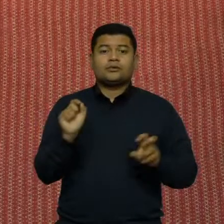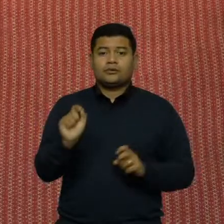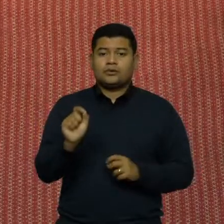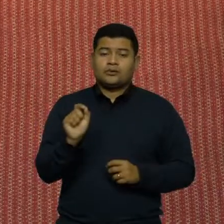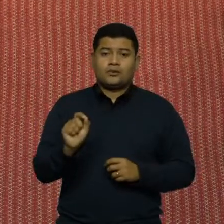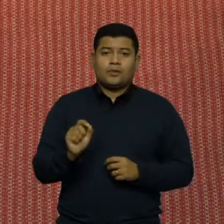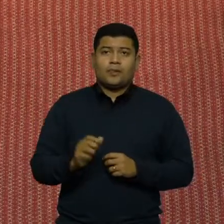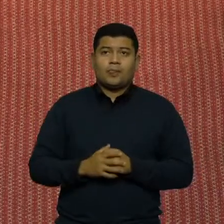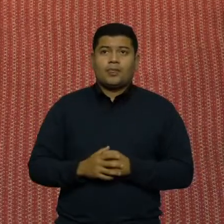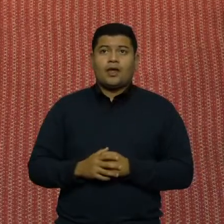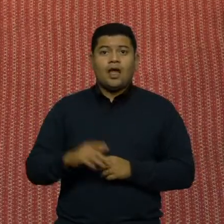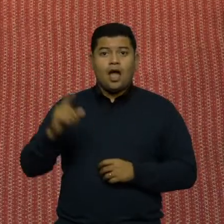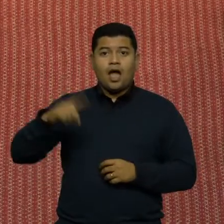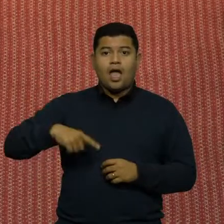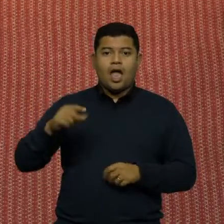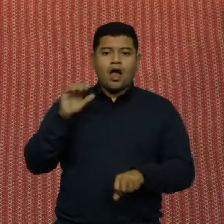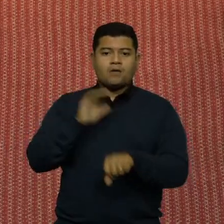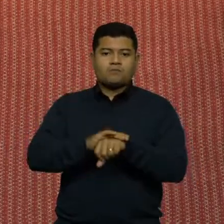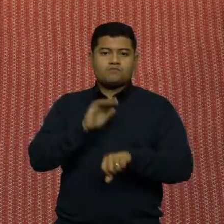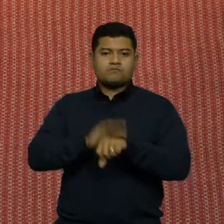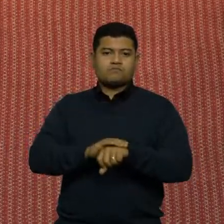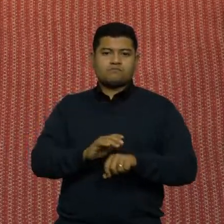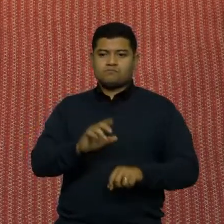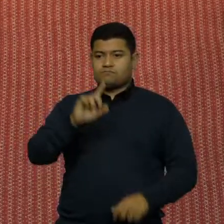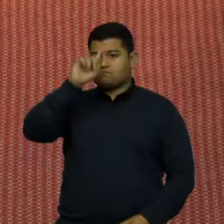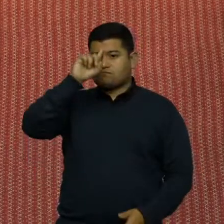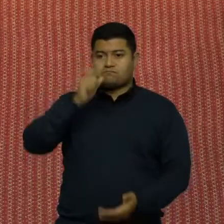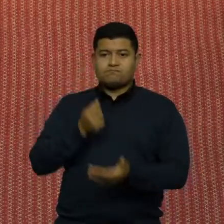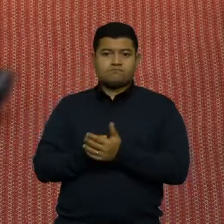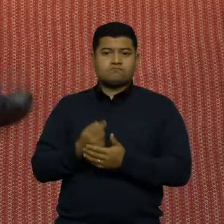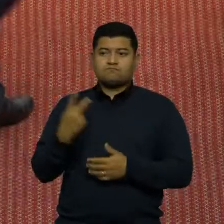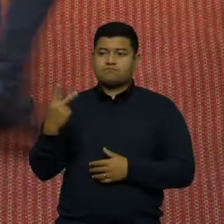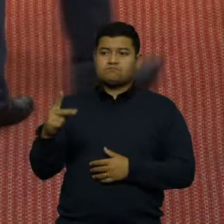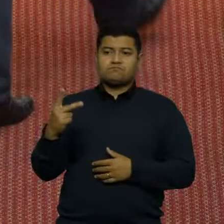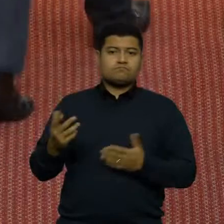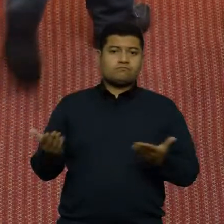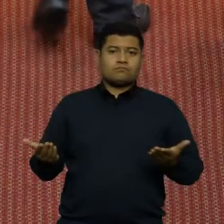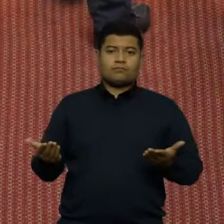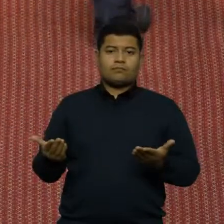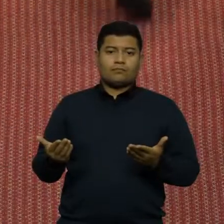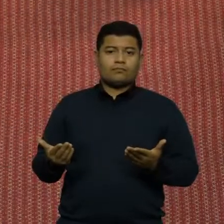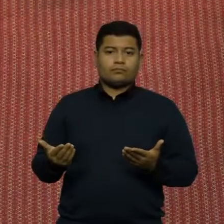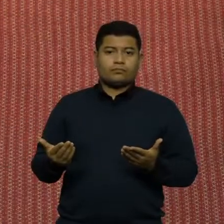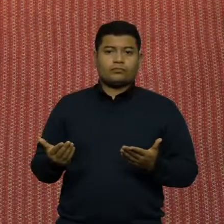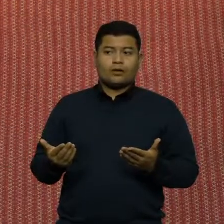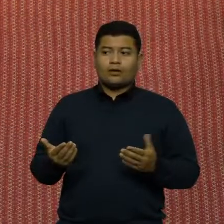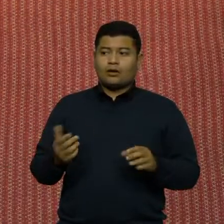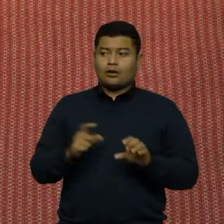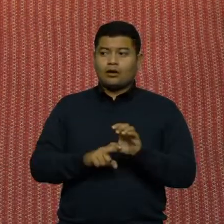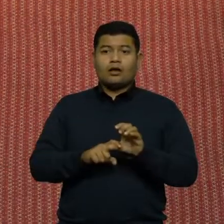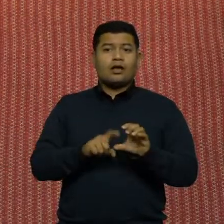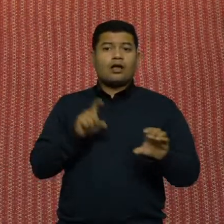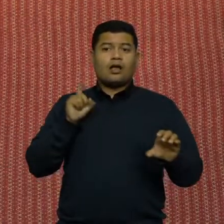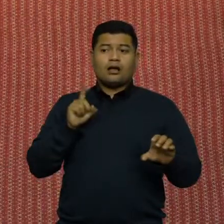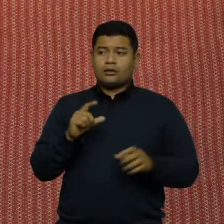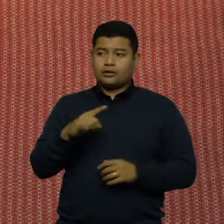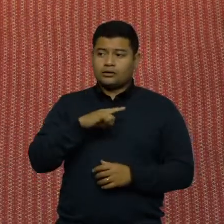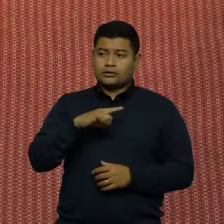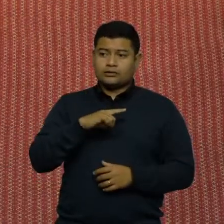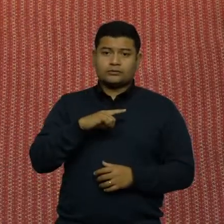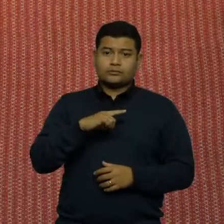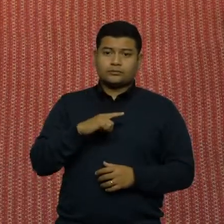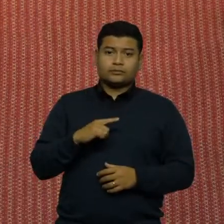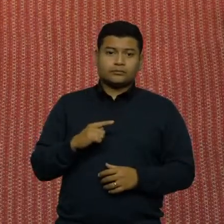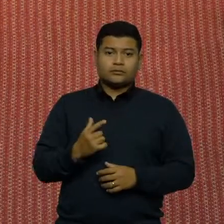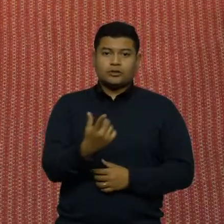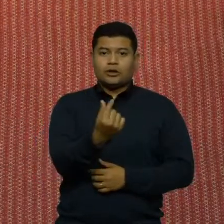é essa autonomia e independência que as universidades têm, deputado Osmar, de receber